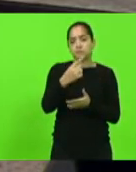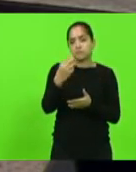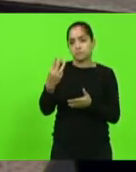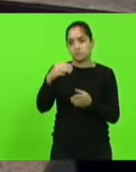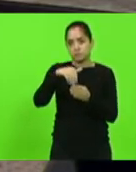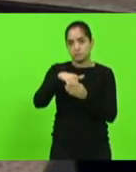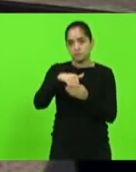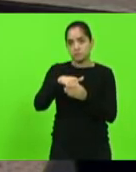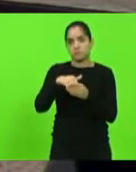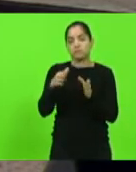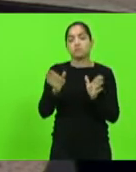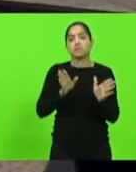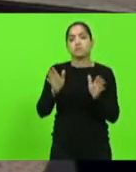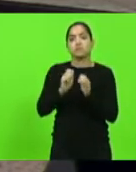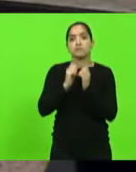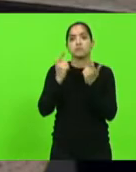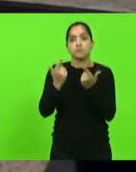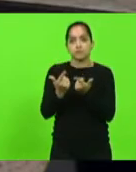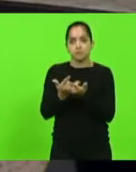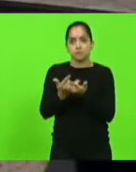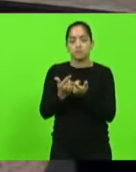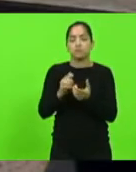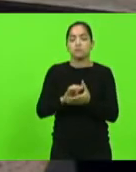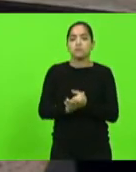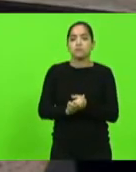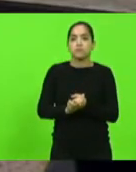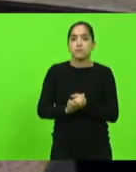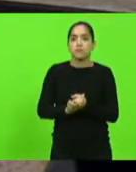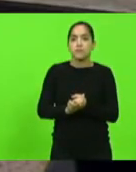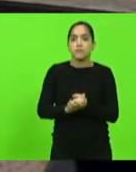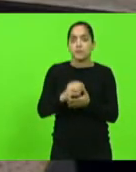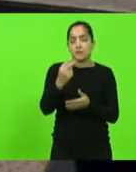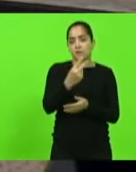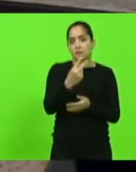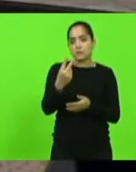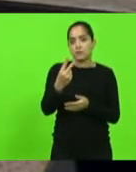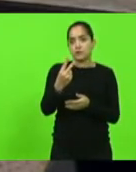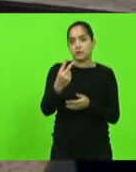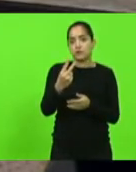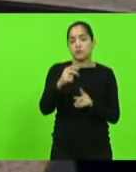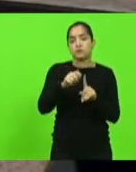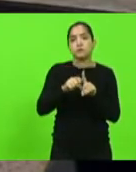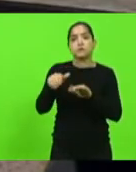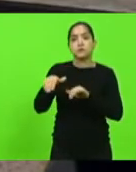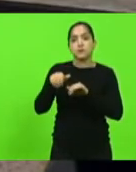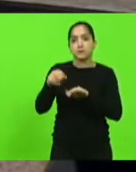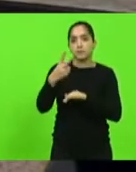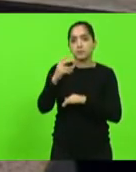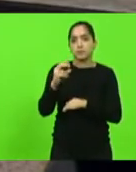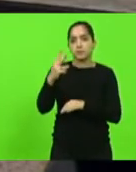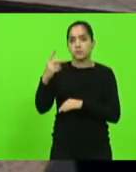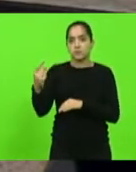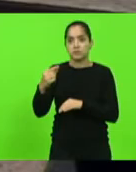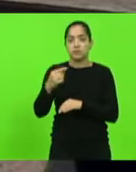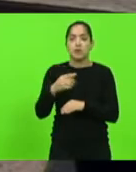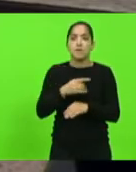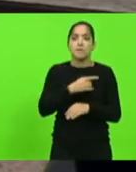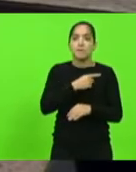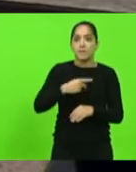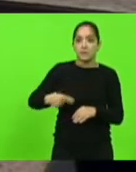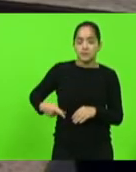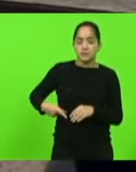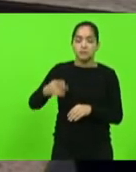legislatura da Assembleia Legislativa do Estado de Santa Catarina, realizada em 22 de setembro de 2021. Presidência Mauro de Nadal, secretaria